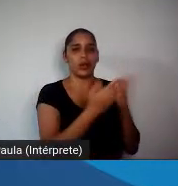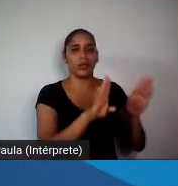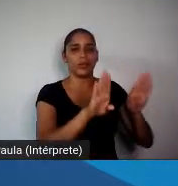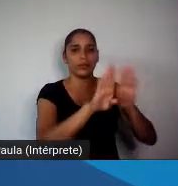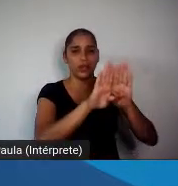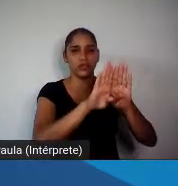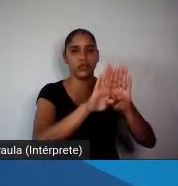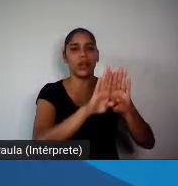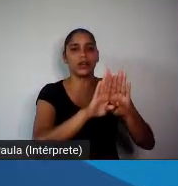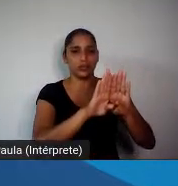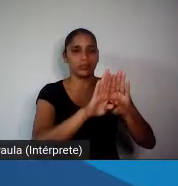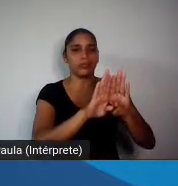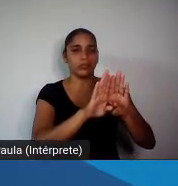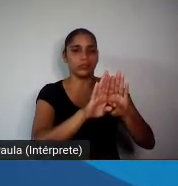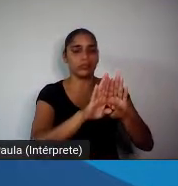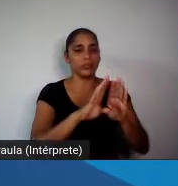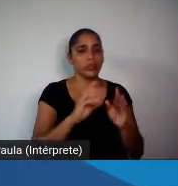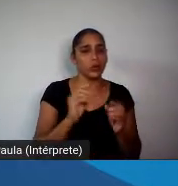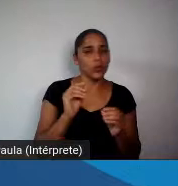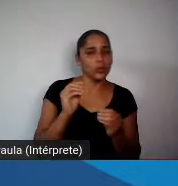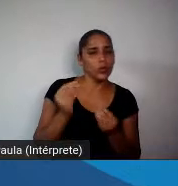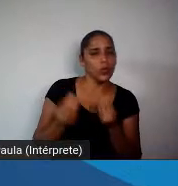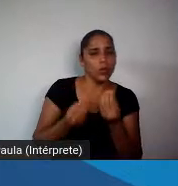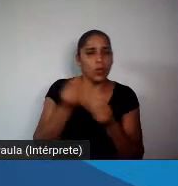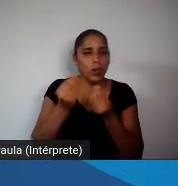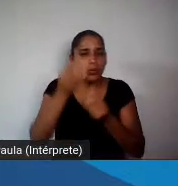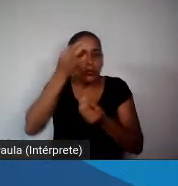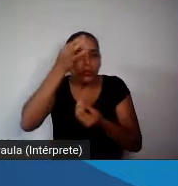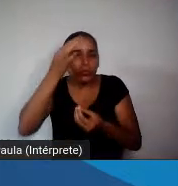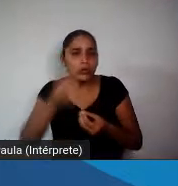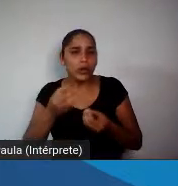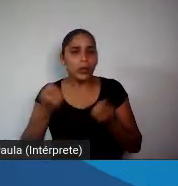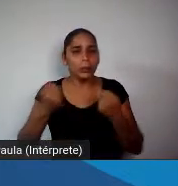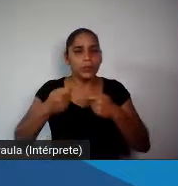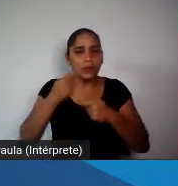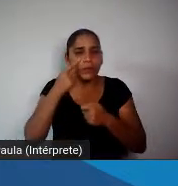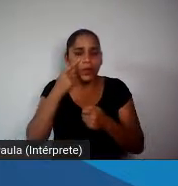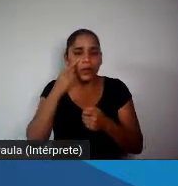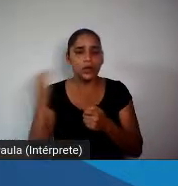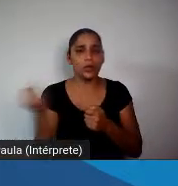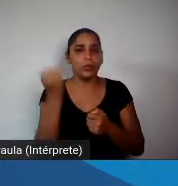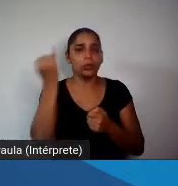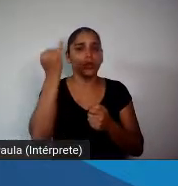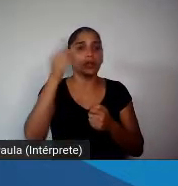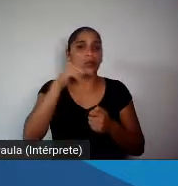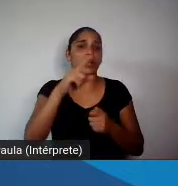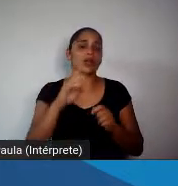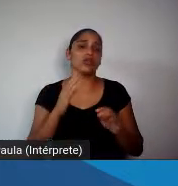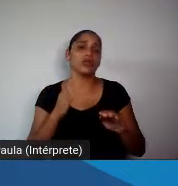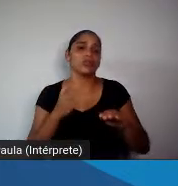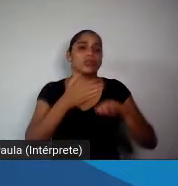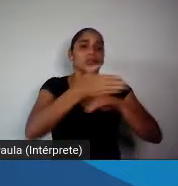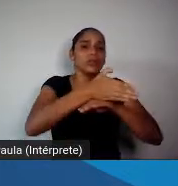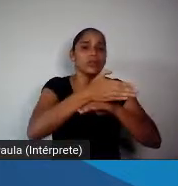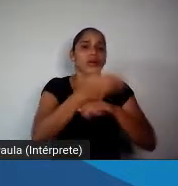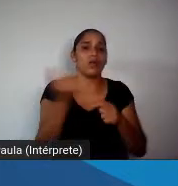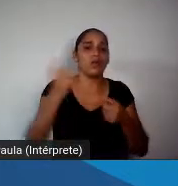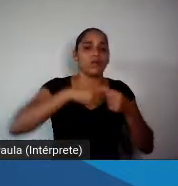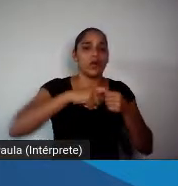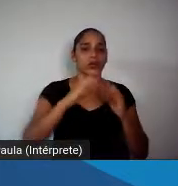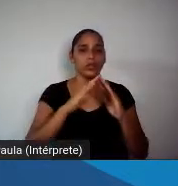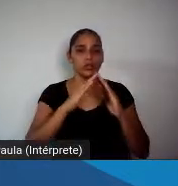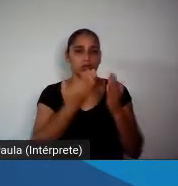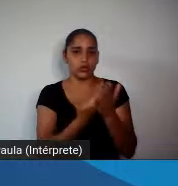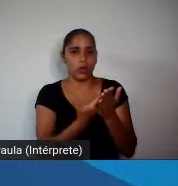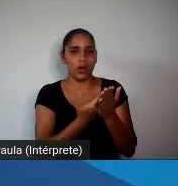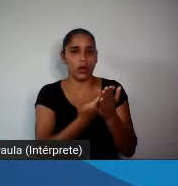é compreensível o medo de retornar às escolas, porque muitas não têm água, não têm banheiro, não têm